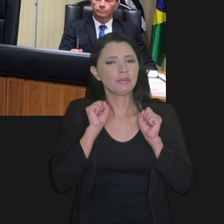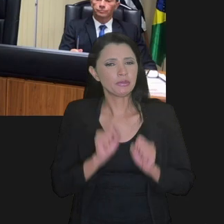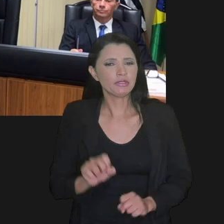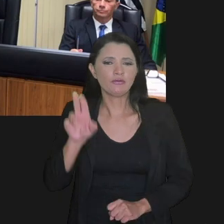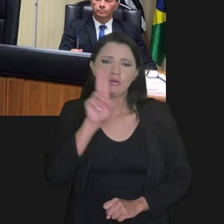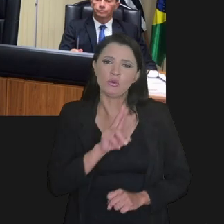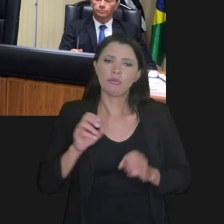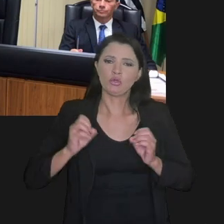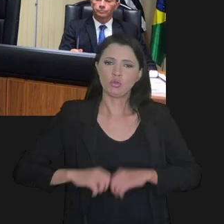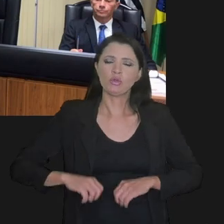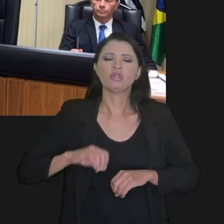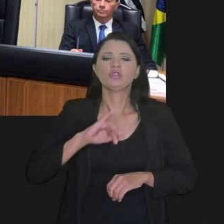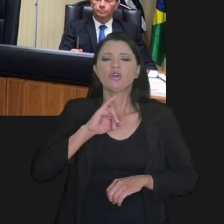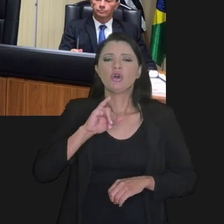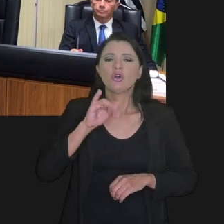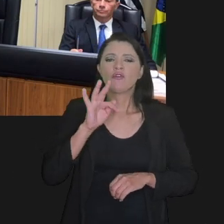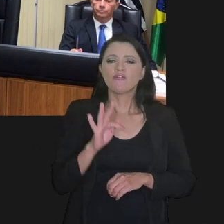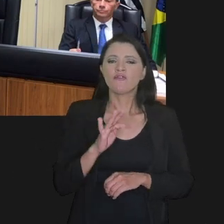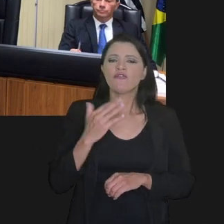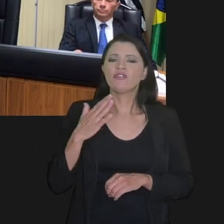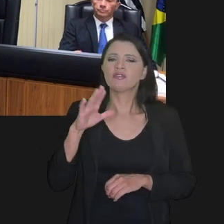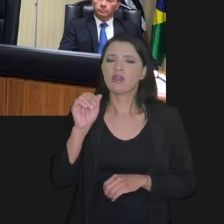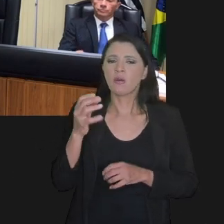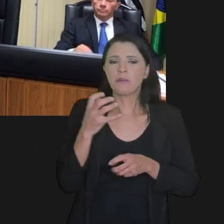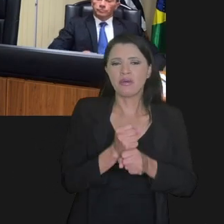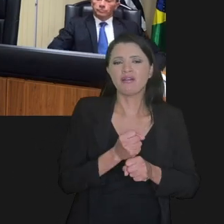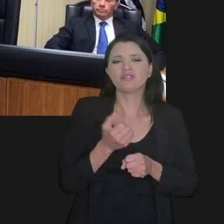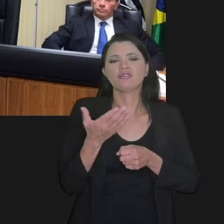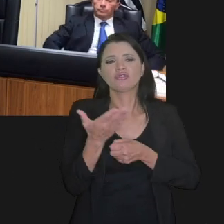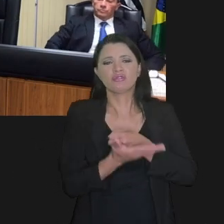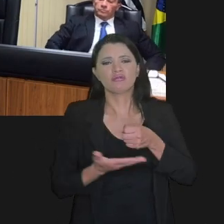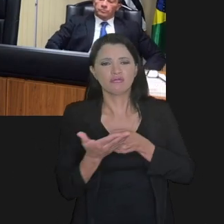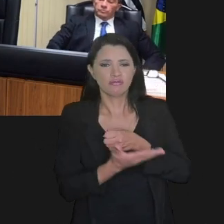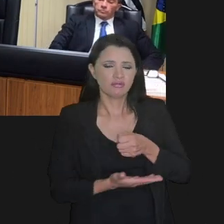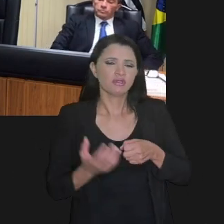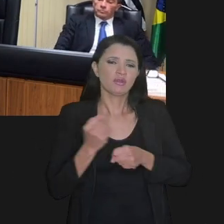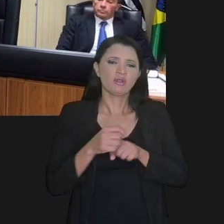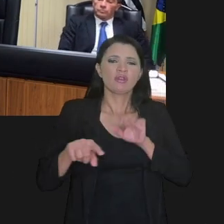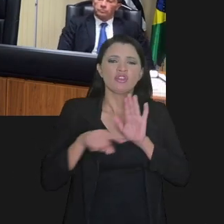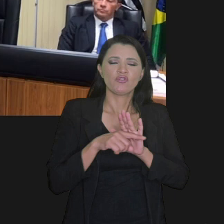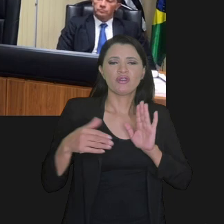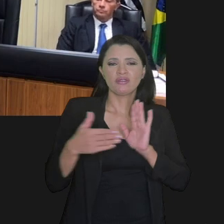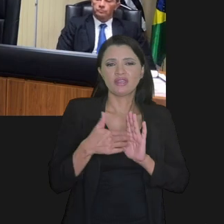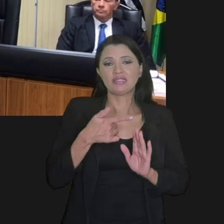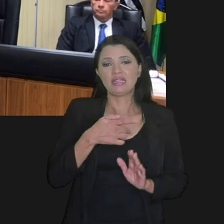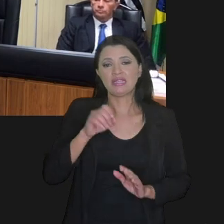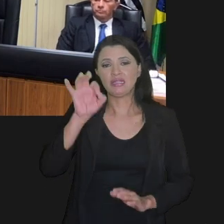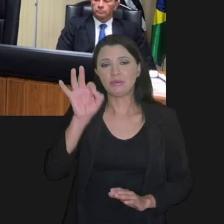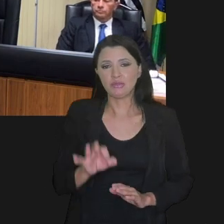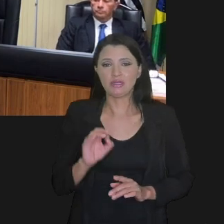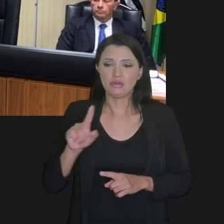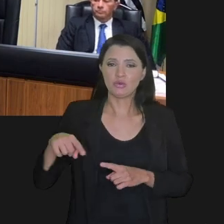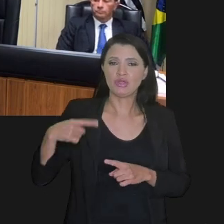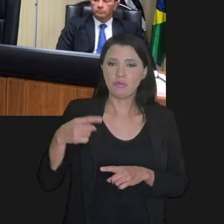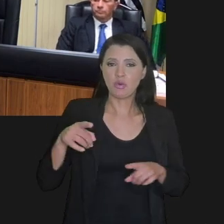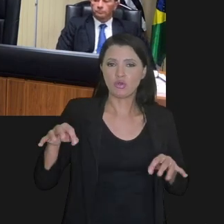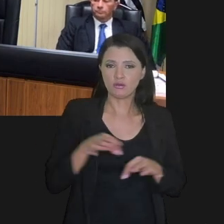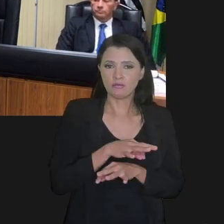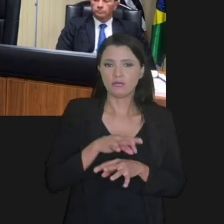Também é possível o uso de prejuízo fiscal e base de cálculo negativa para quitação de até 70%